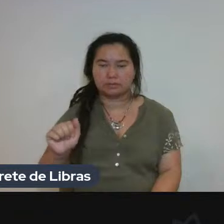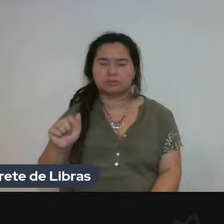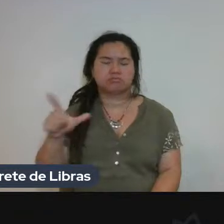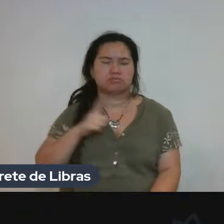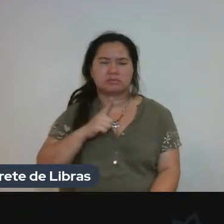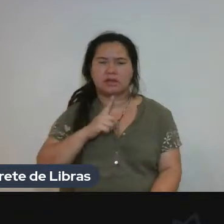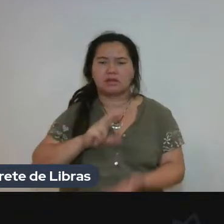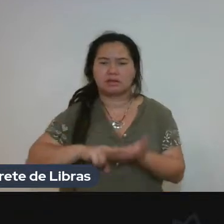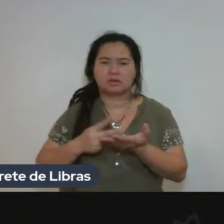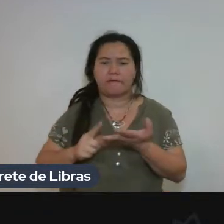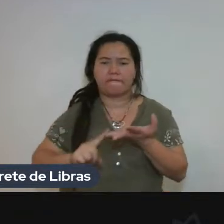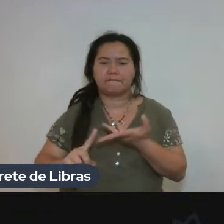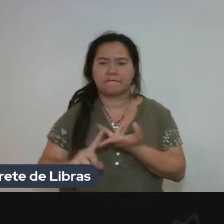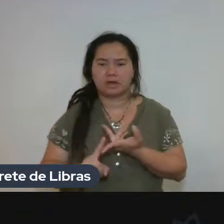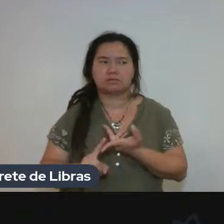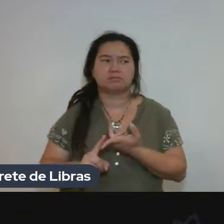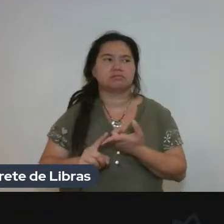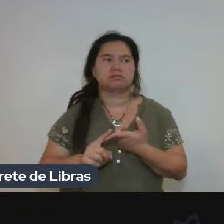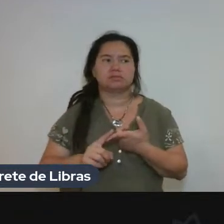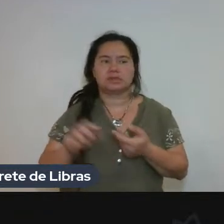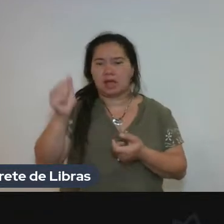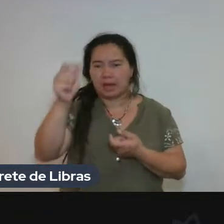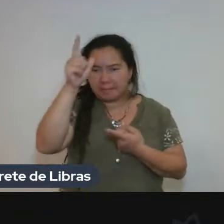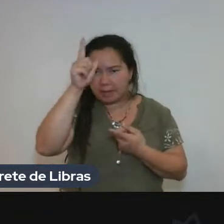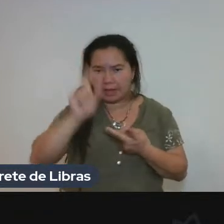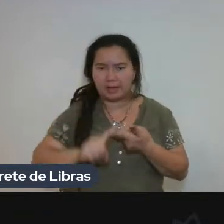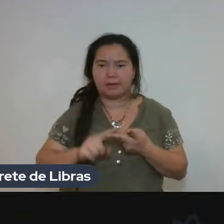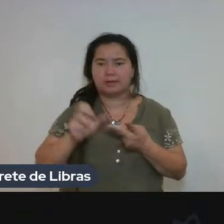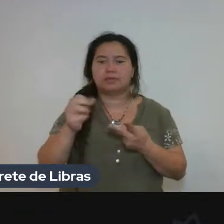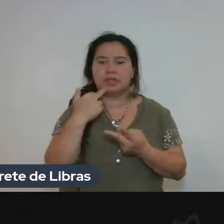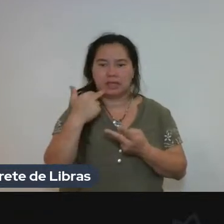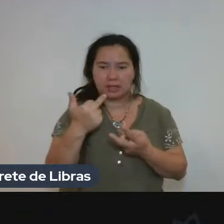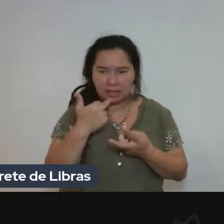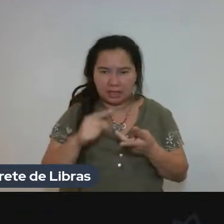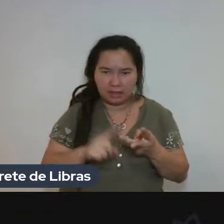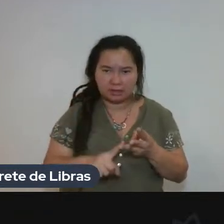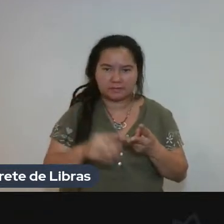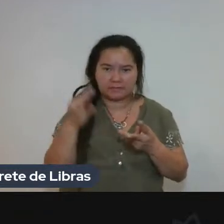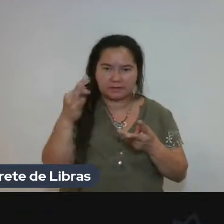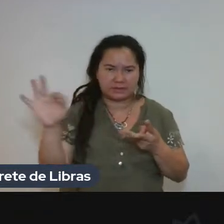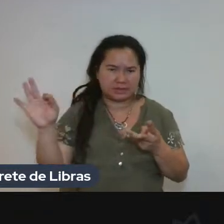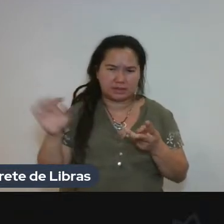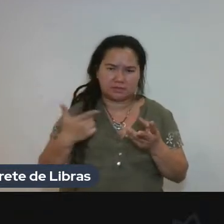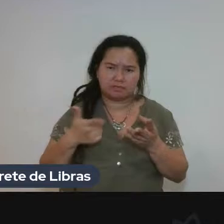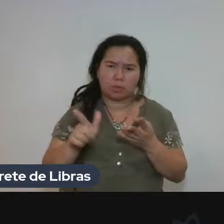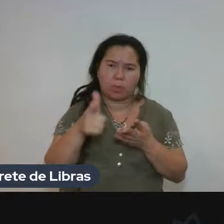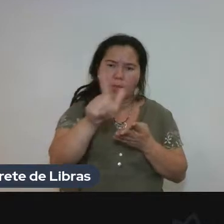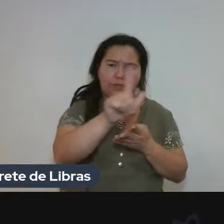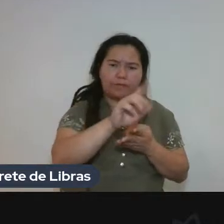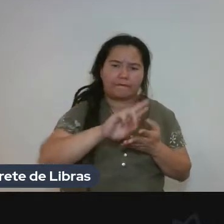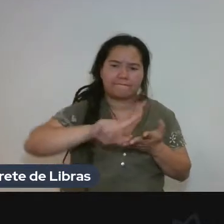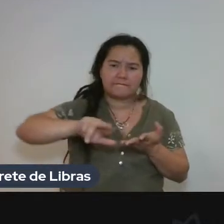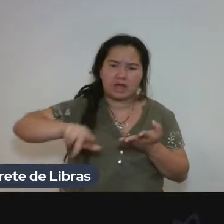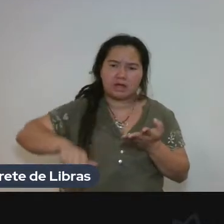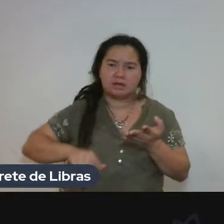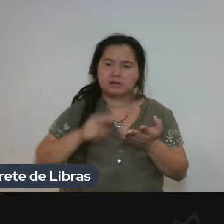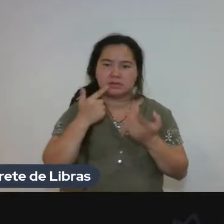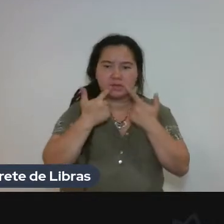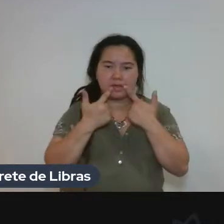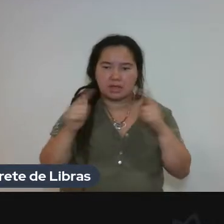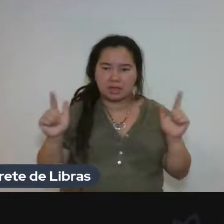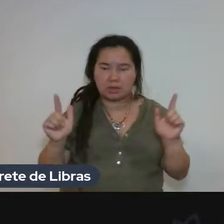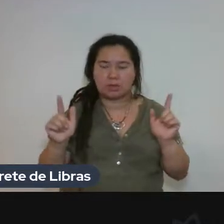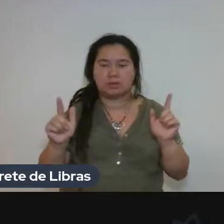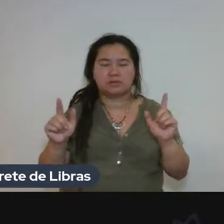inglês. Tem seis. De outras dez línguas aí. A gente não sabe. É um poliglota. E um